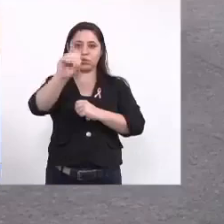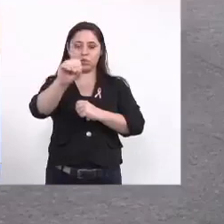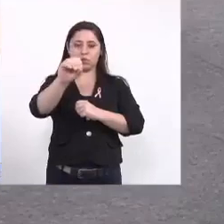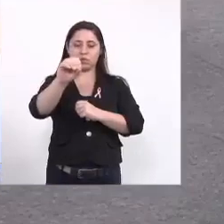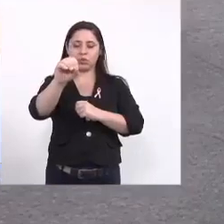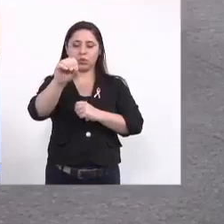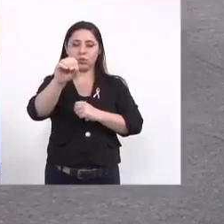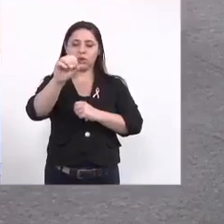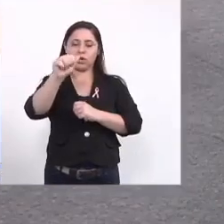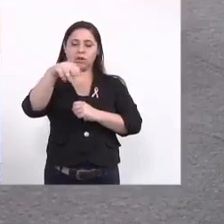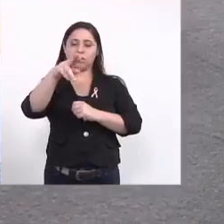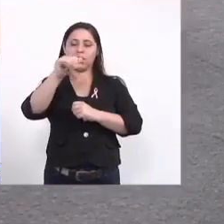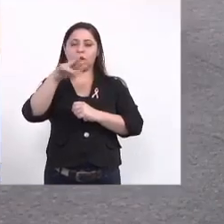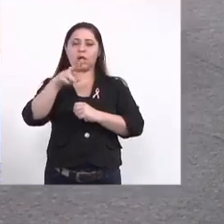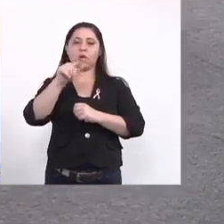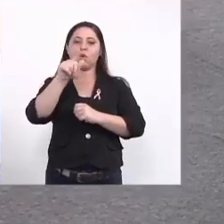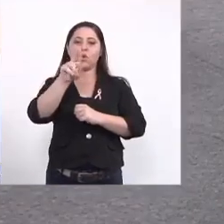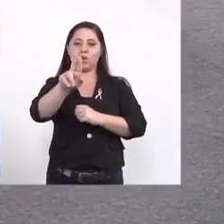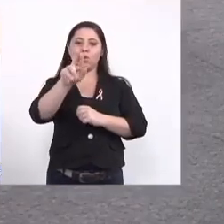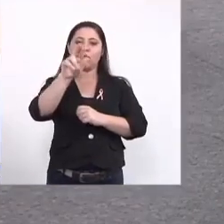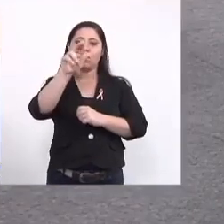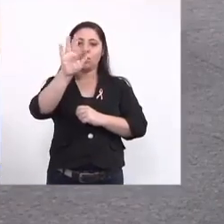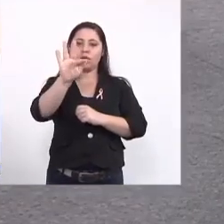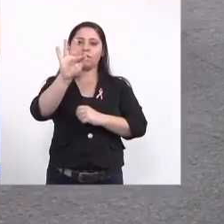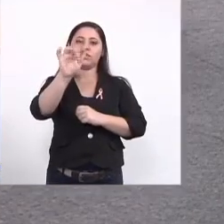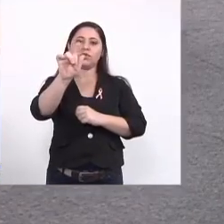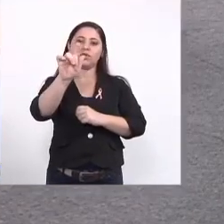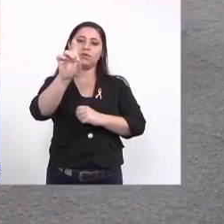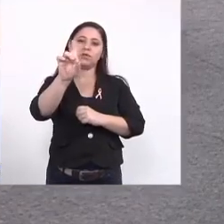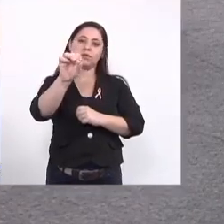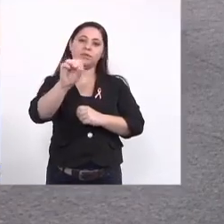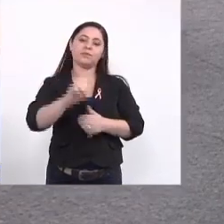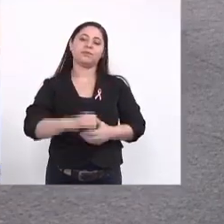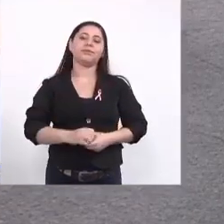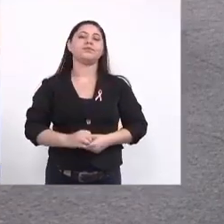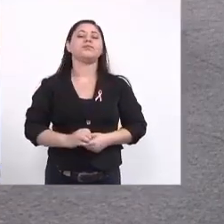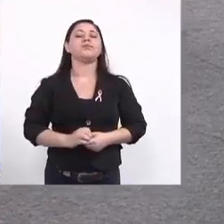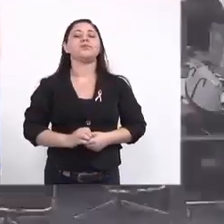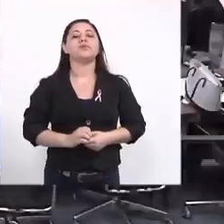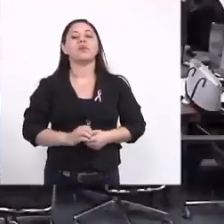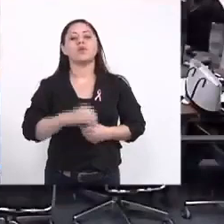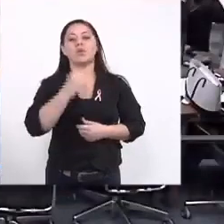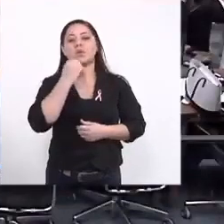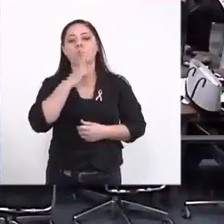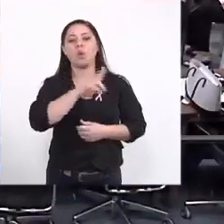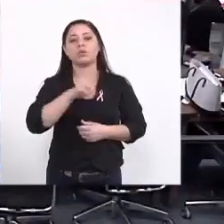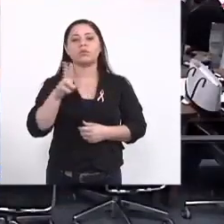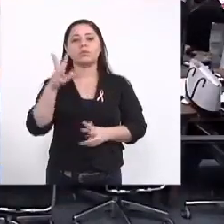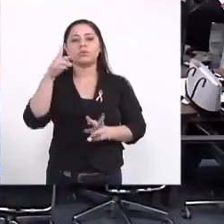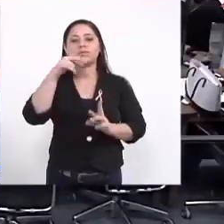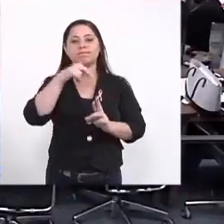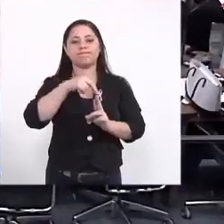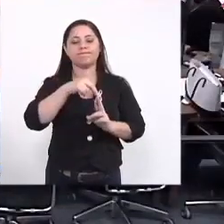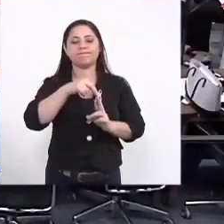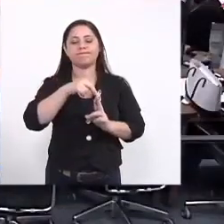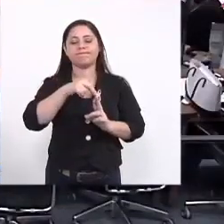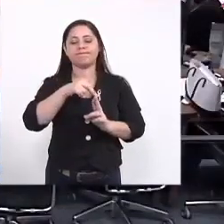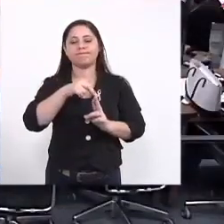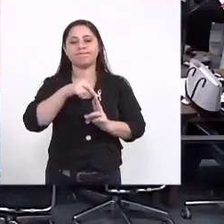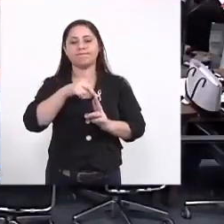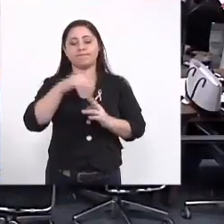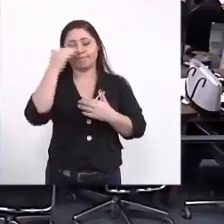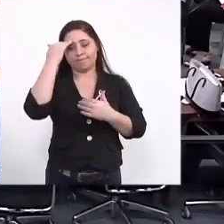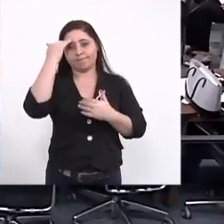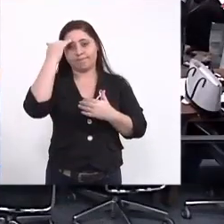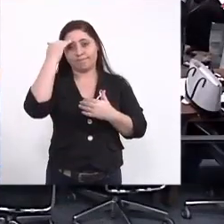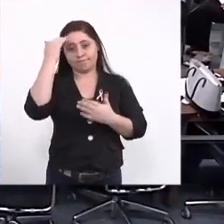Crispim da UFGD boa tarde a todos em nome de toda a equipe do trabalho eu gostaria de